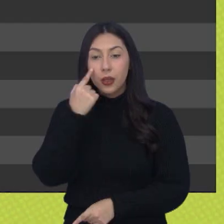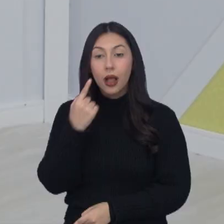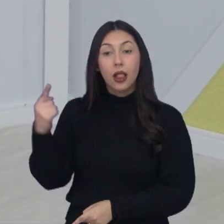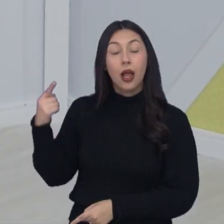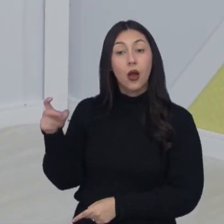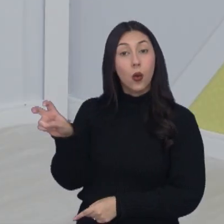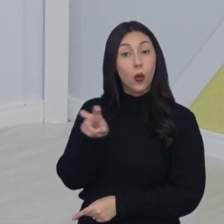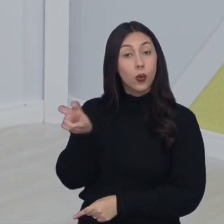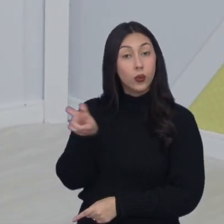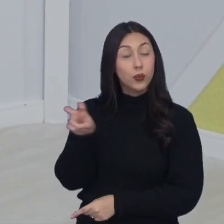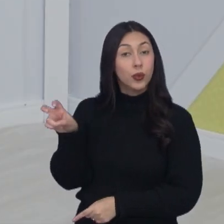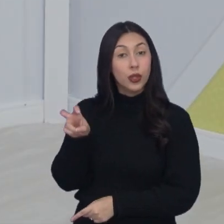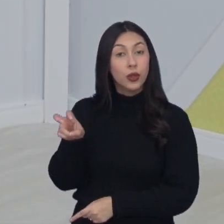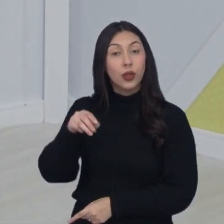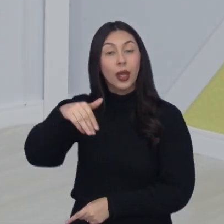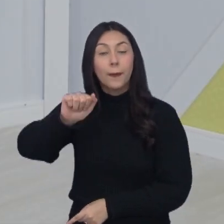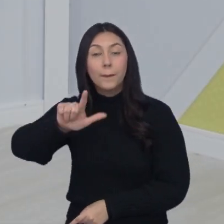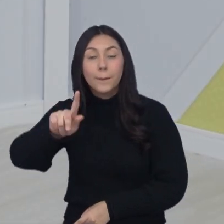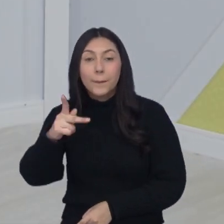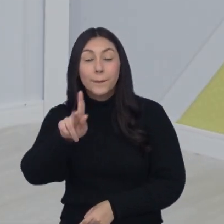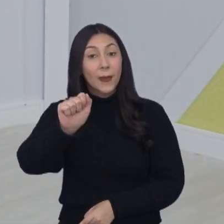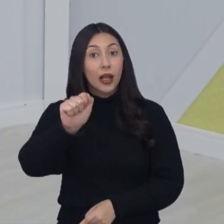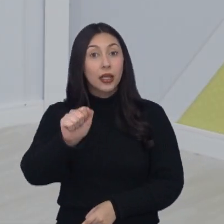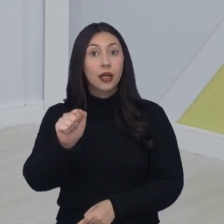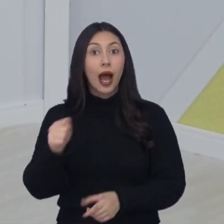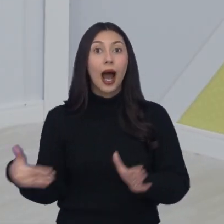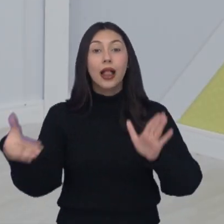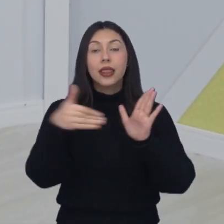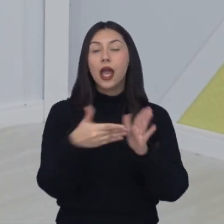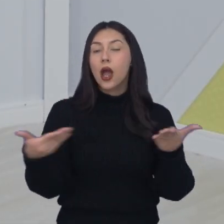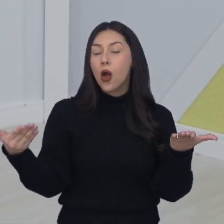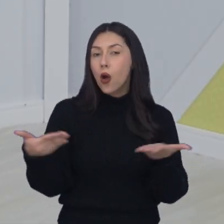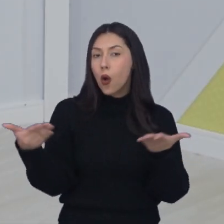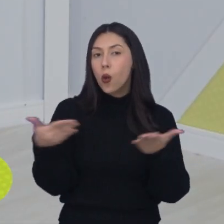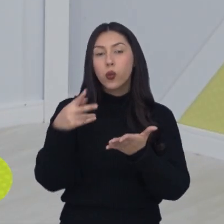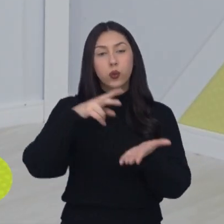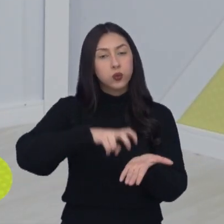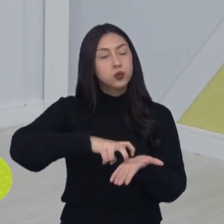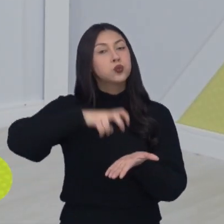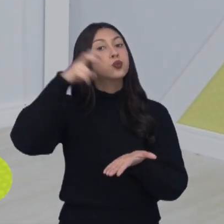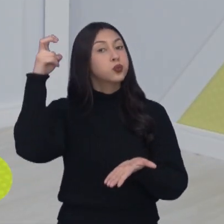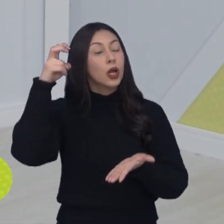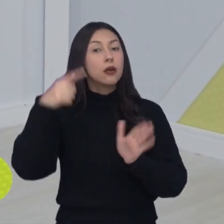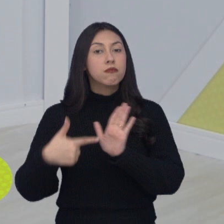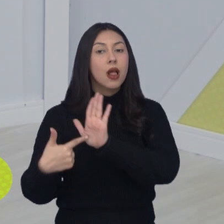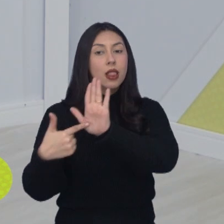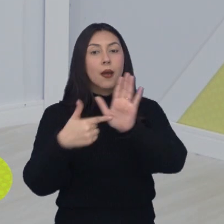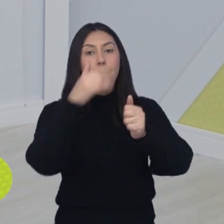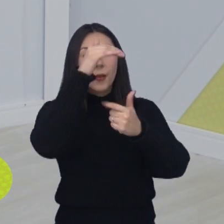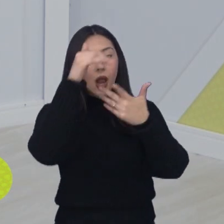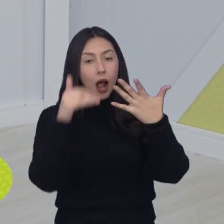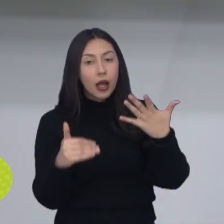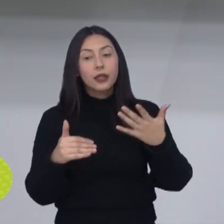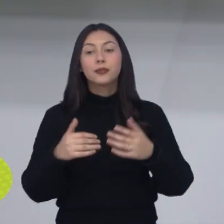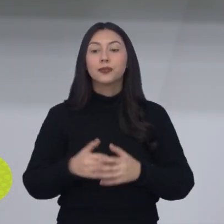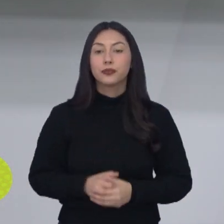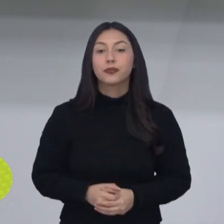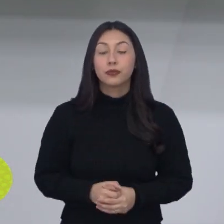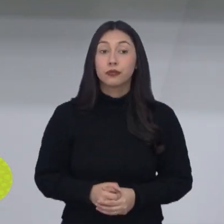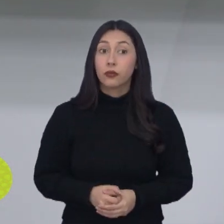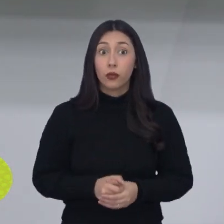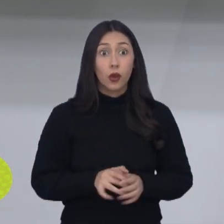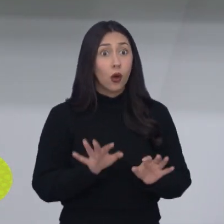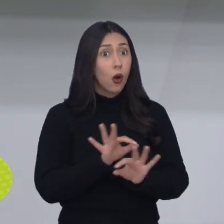resultados de São José dos Campos até hoje pela manhã, que a gente conseguiu apurar. São José dos Campos, bem demais, hein, Paulito? Bem